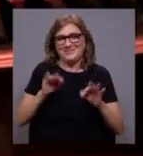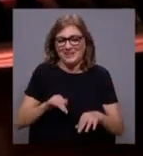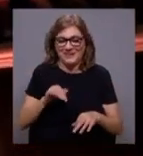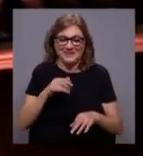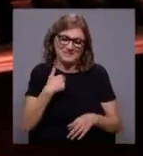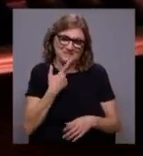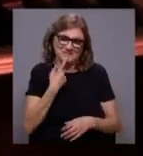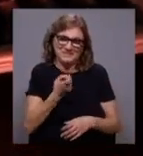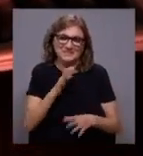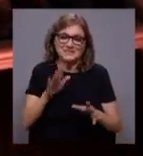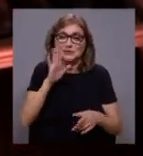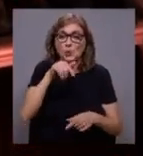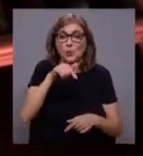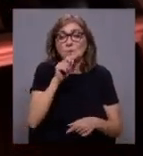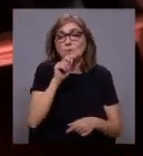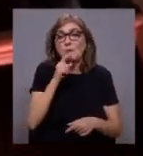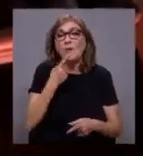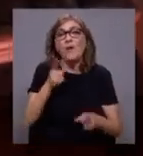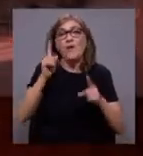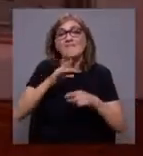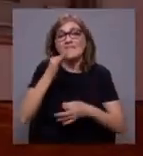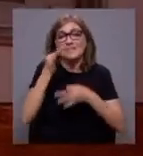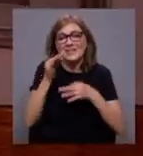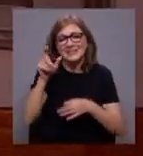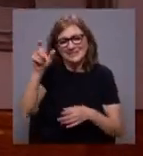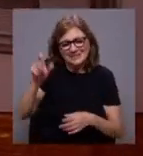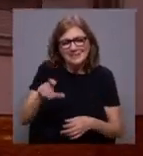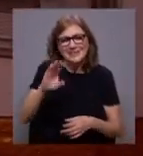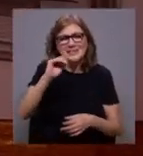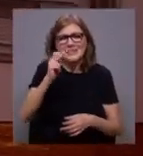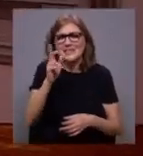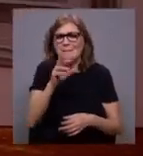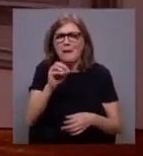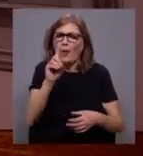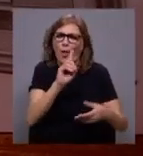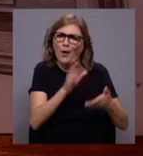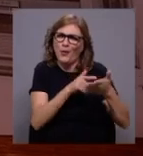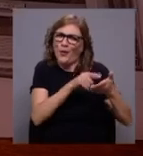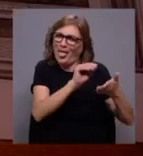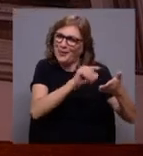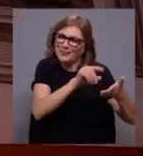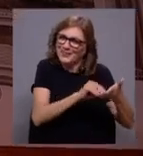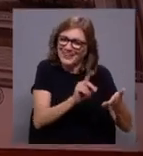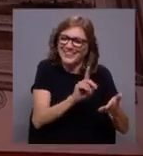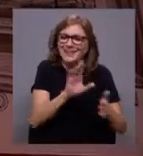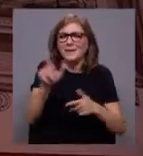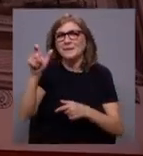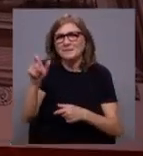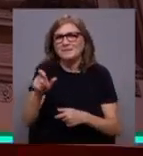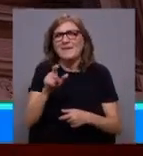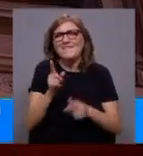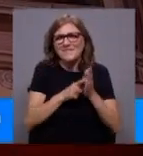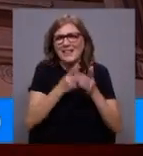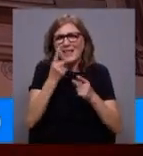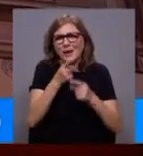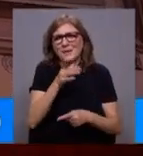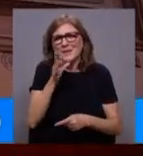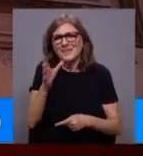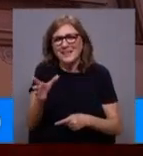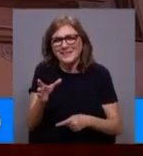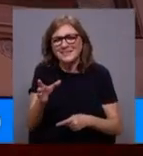se hoje pudesse voltar a falar com José Saramago, não a personagem do seu livro, mas José Saramago, ainda faltava algo para lhe dizer?